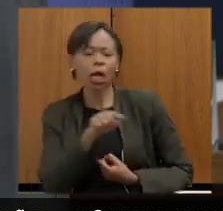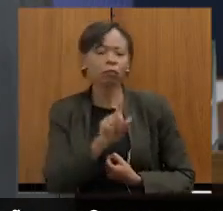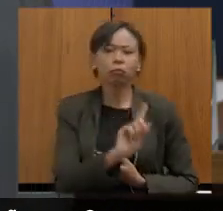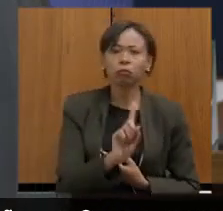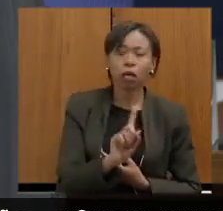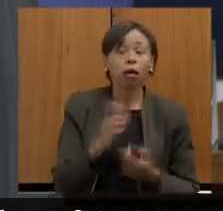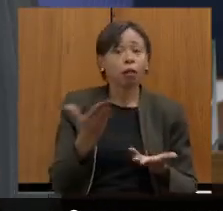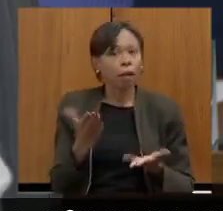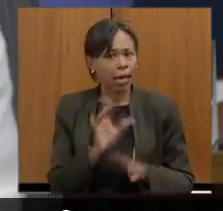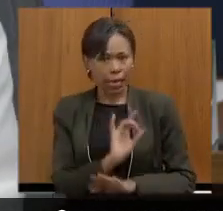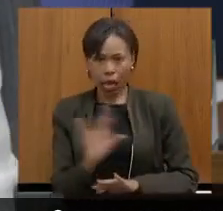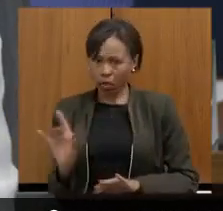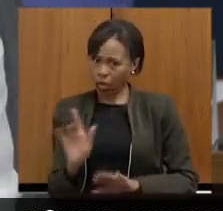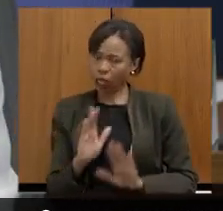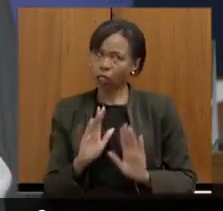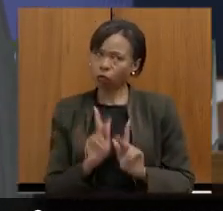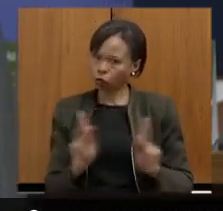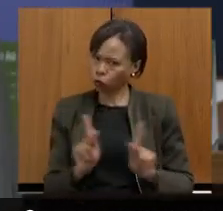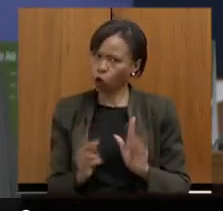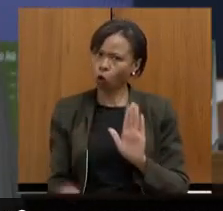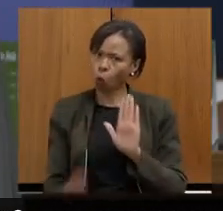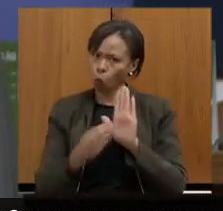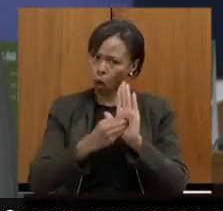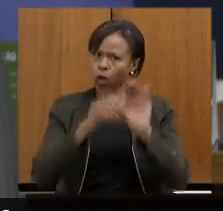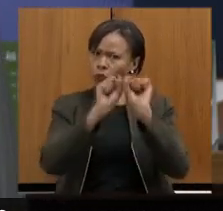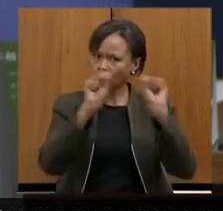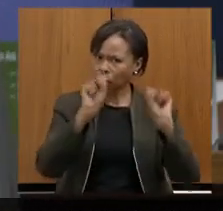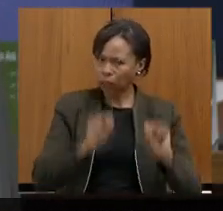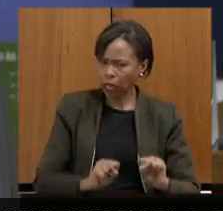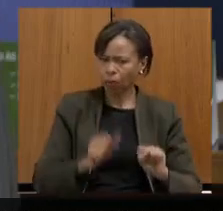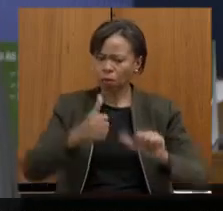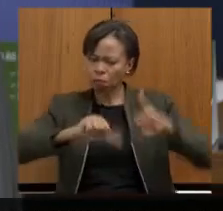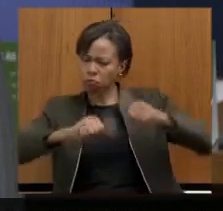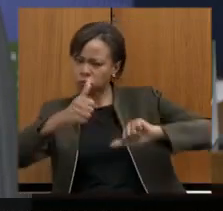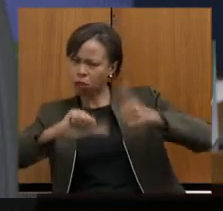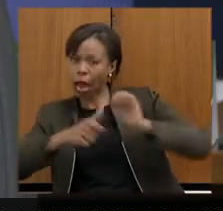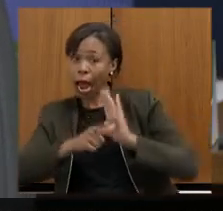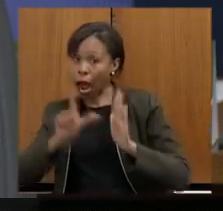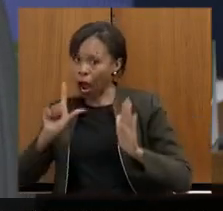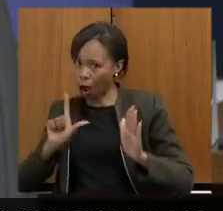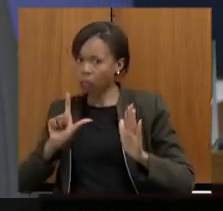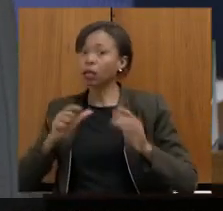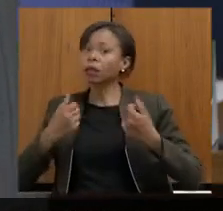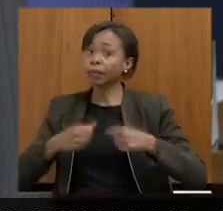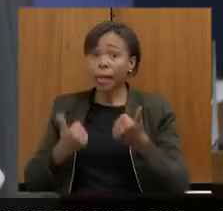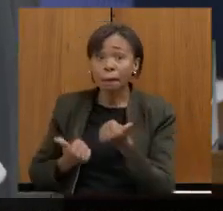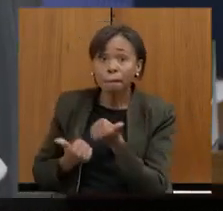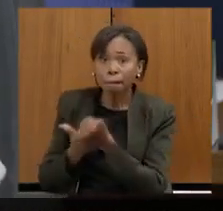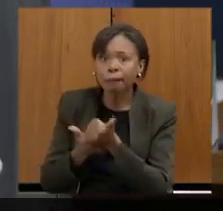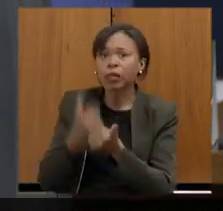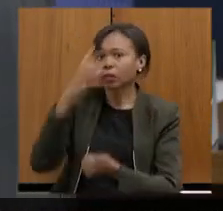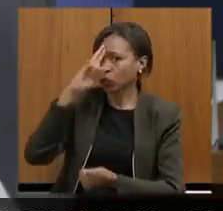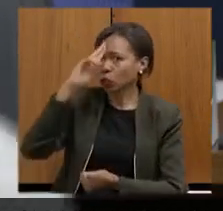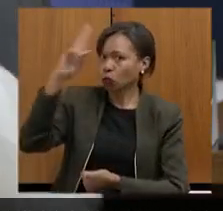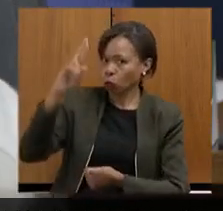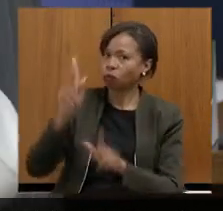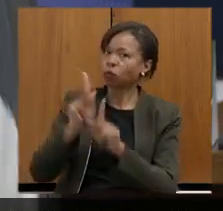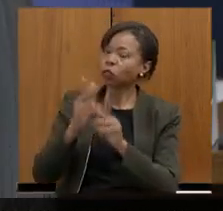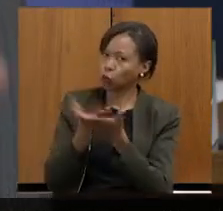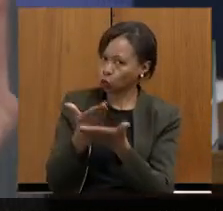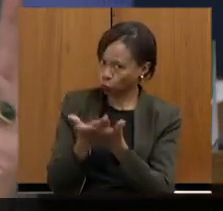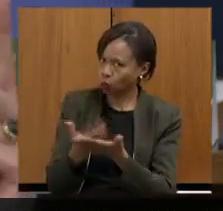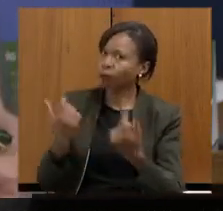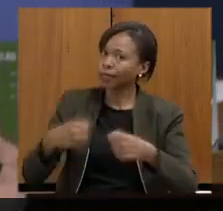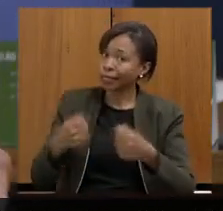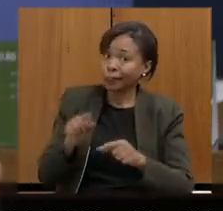professores lançando isso no sistema a gente fazendo análise preditiva a gente precisa apoiar os diretores de escola porque eles estão fazendo